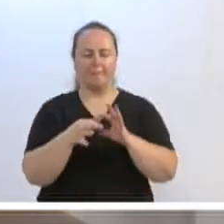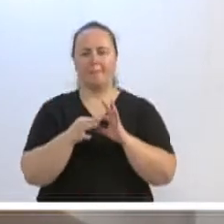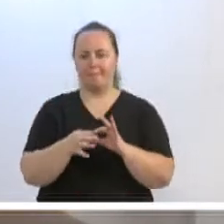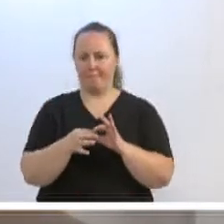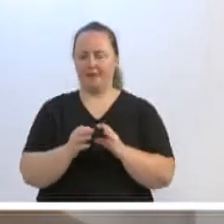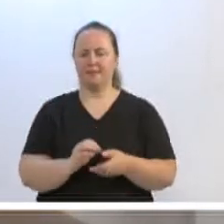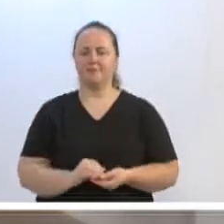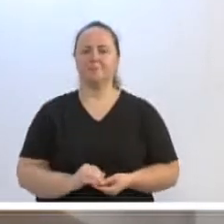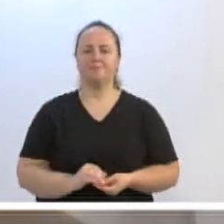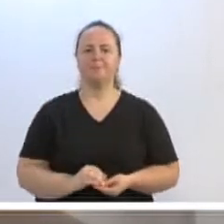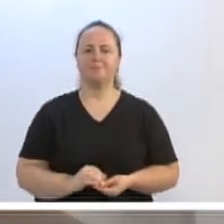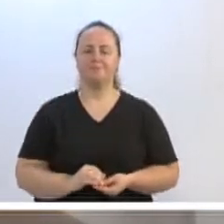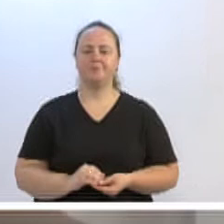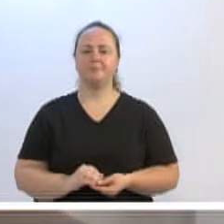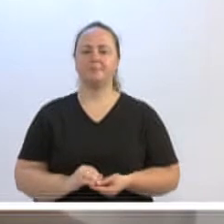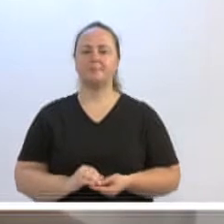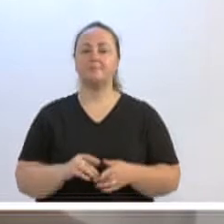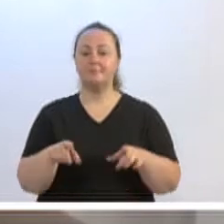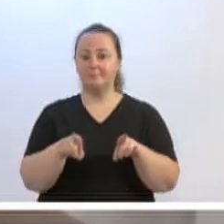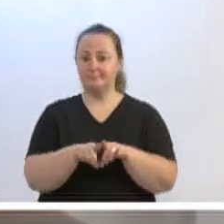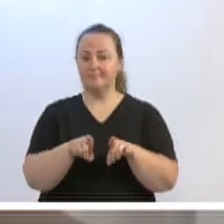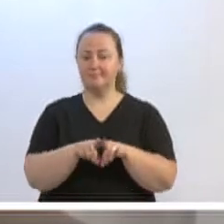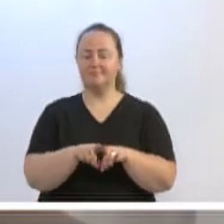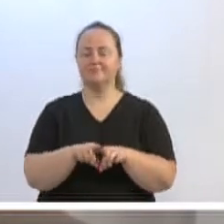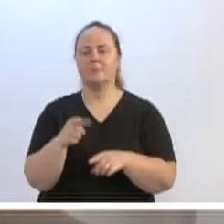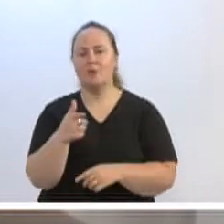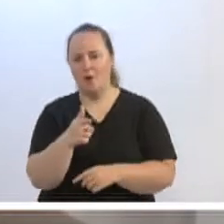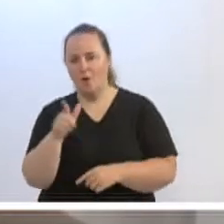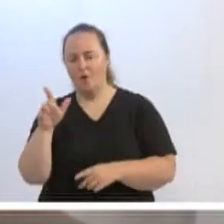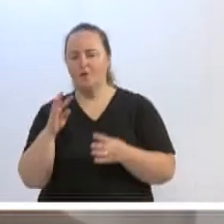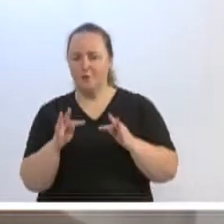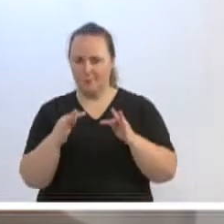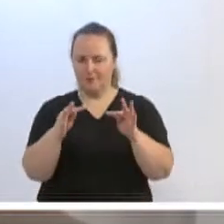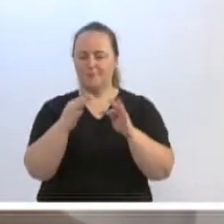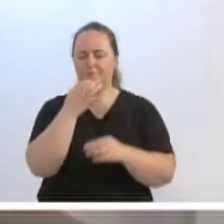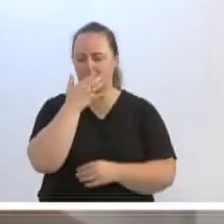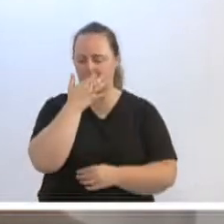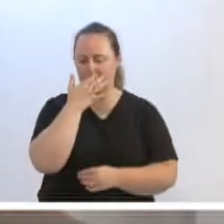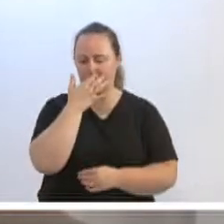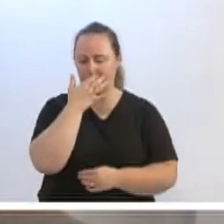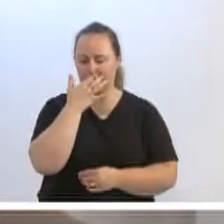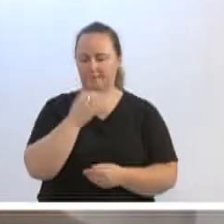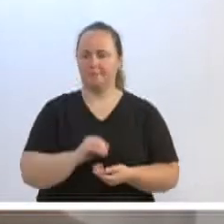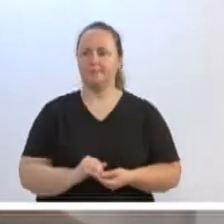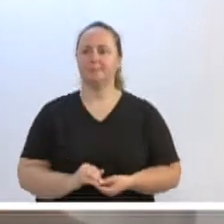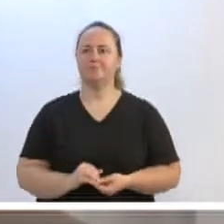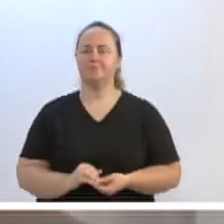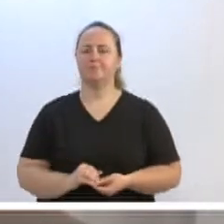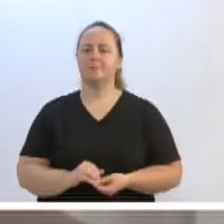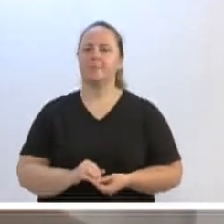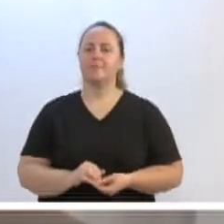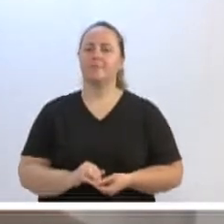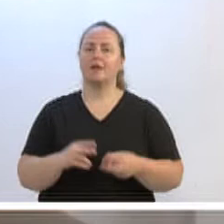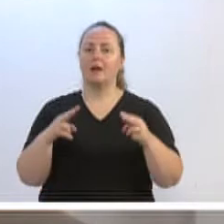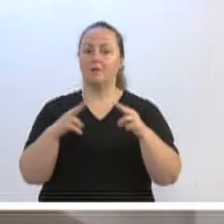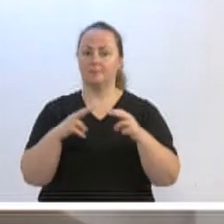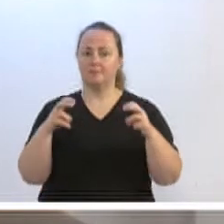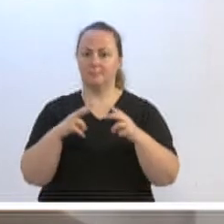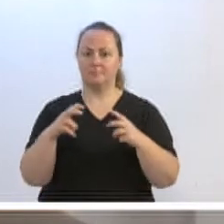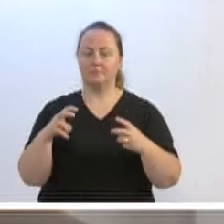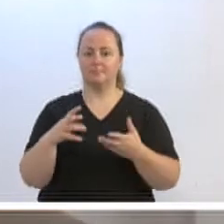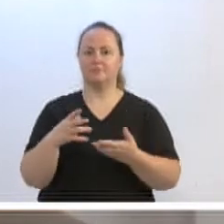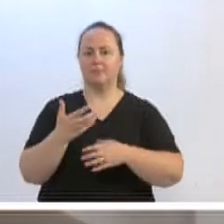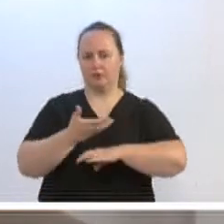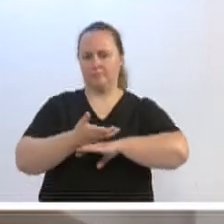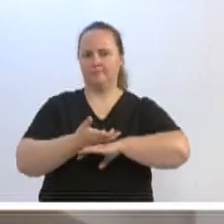tocada, no que diz respeito também à Smart City, eu queria mostrar aí que a cidade de Florianópolis, na verdade é o DESC, eles levantaram